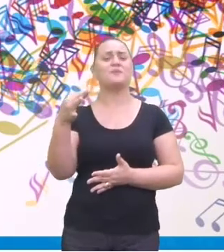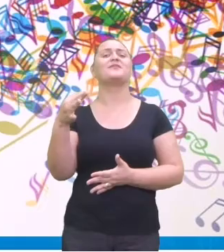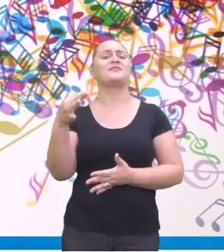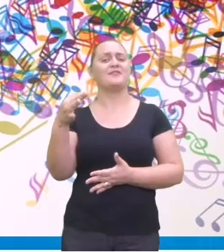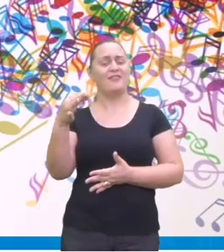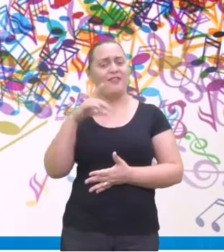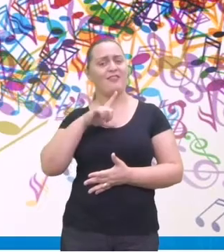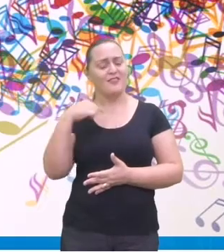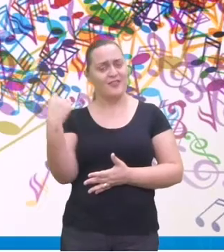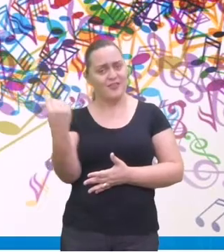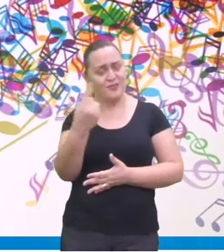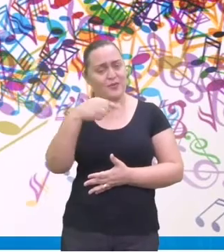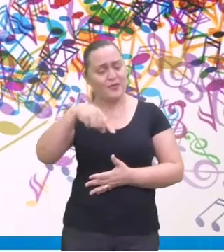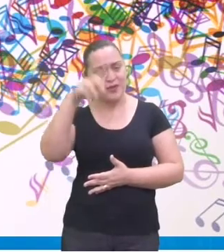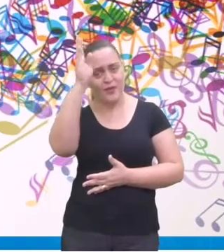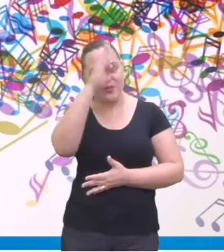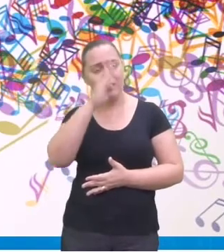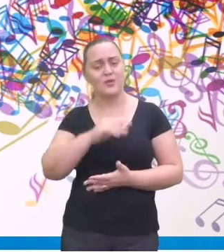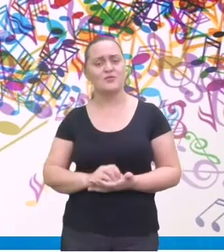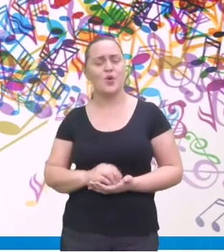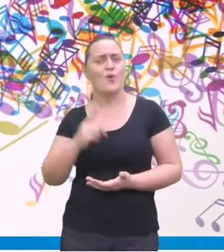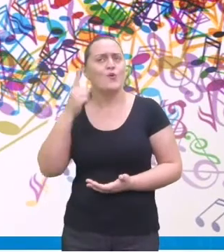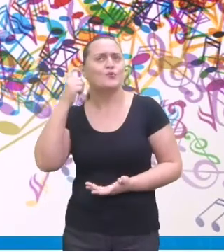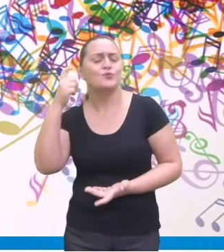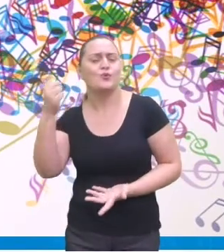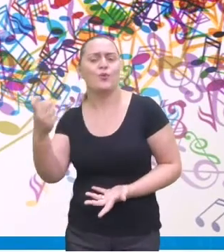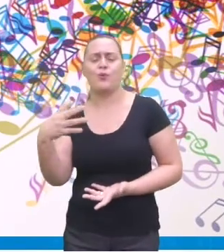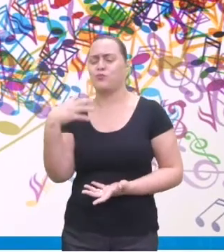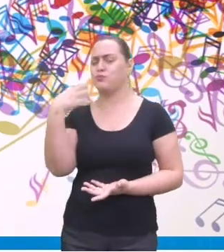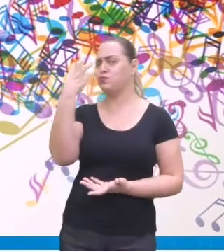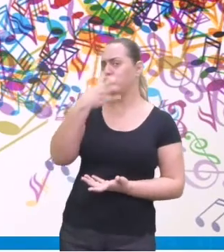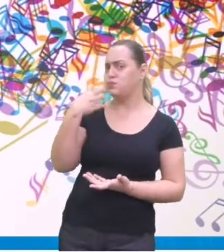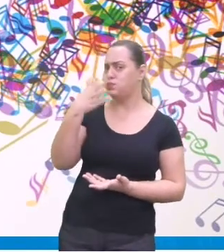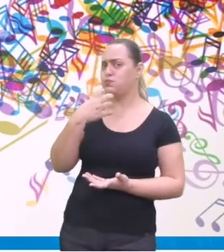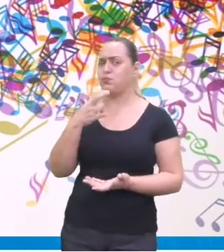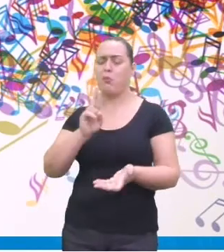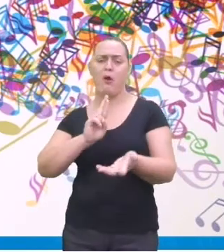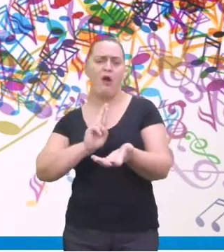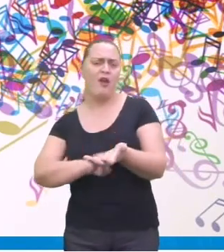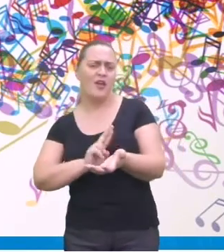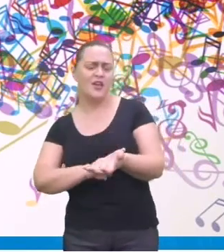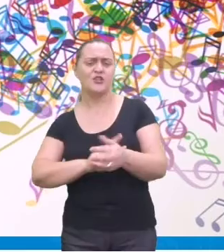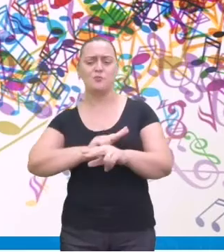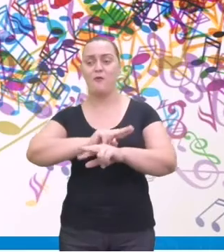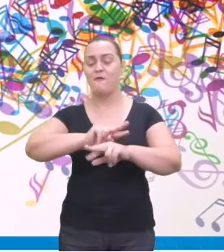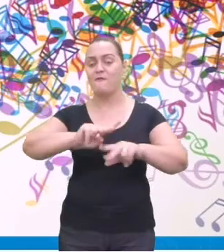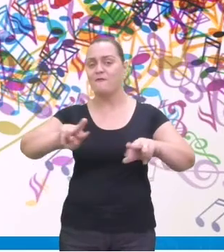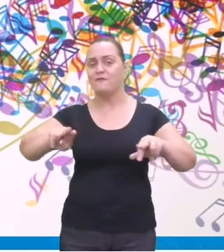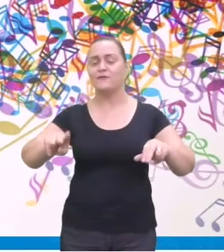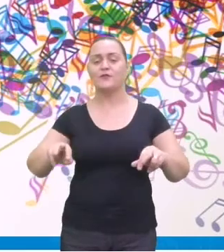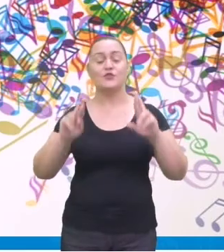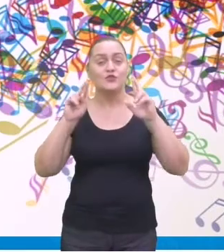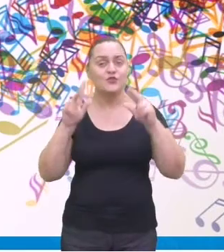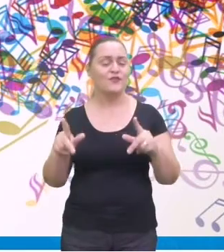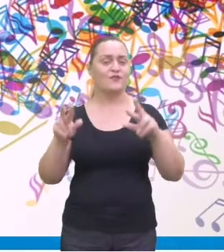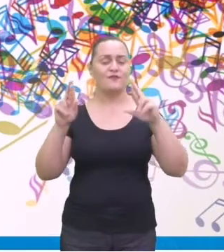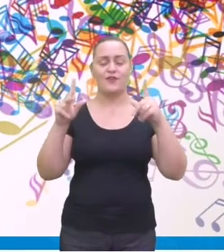musicais, temas, tipos, sons, categorizados, como se tornassem